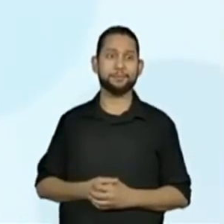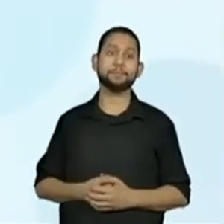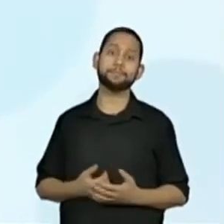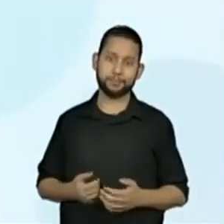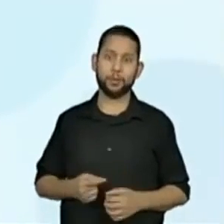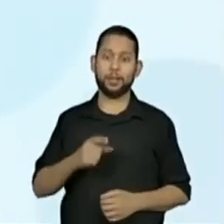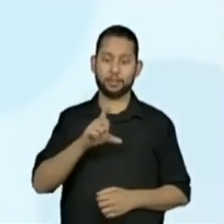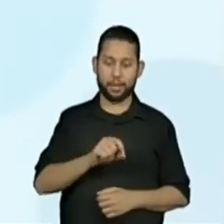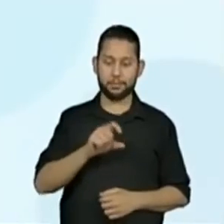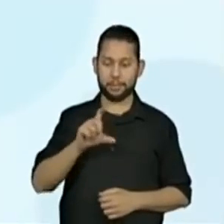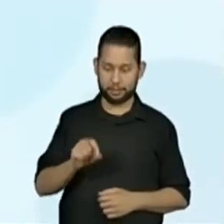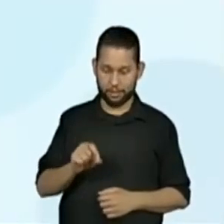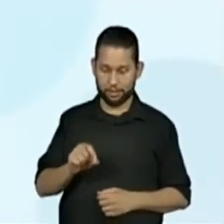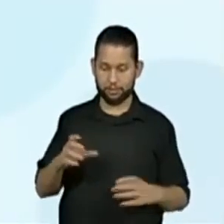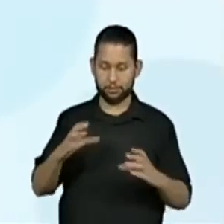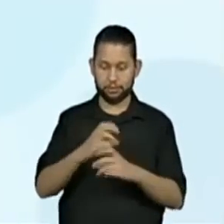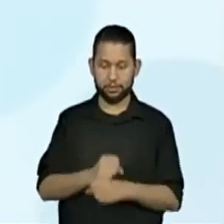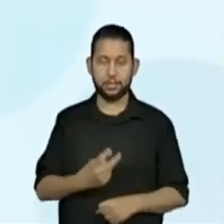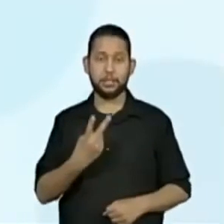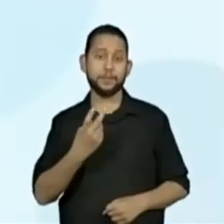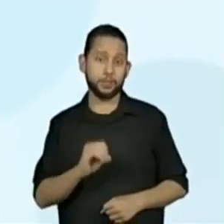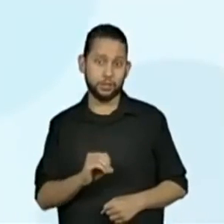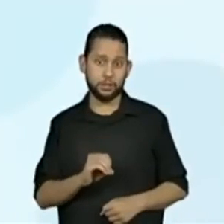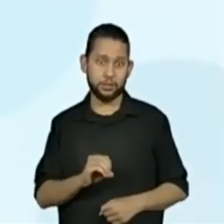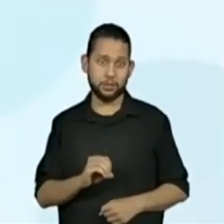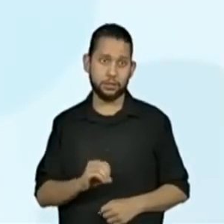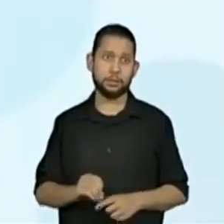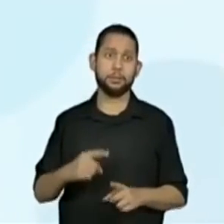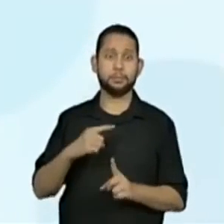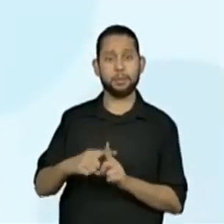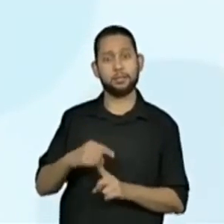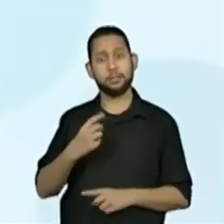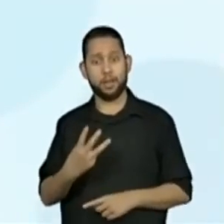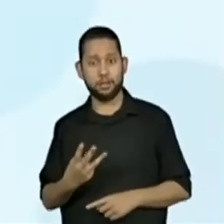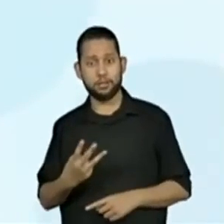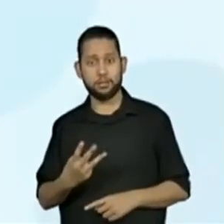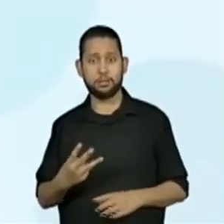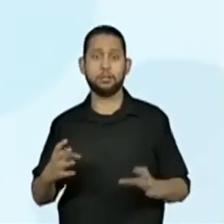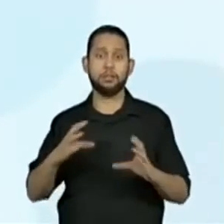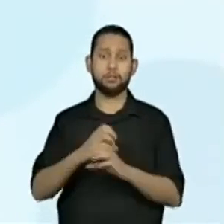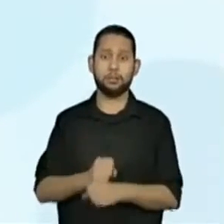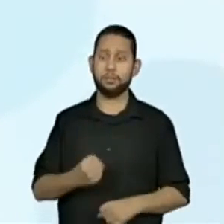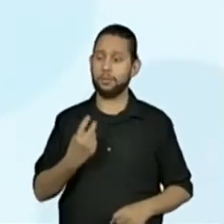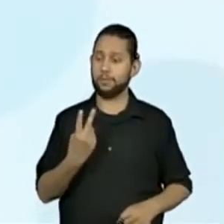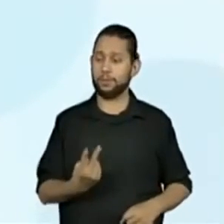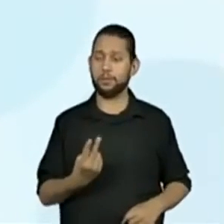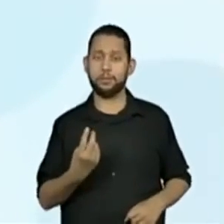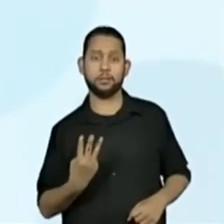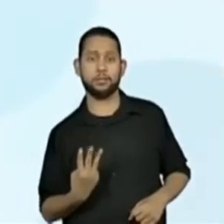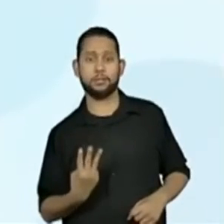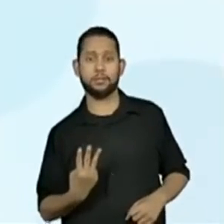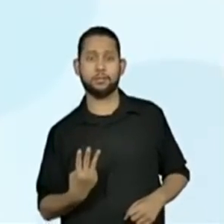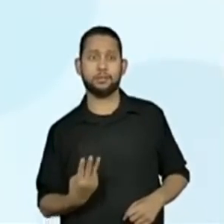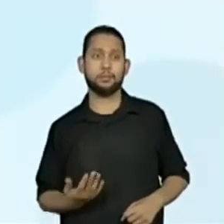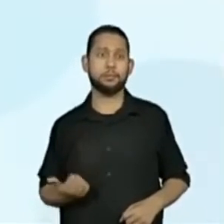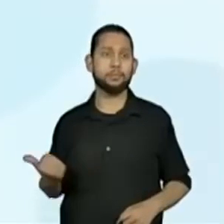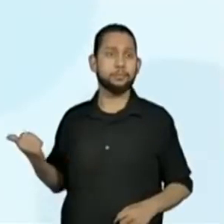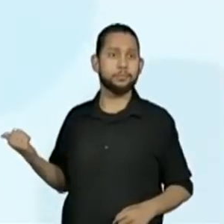10 mais 10, 20, mais 3, 23.